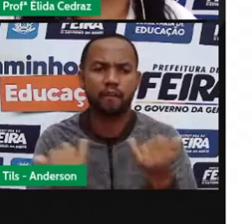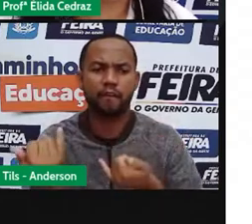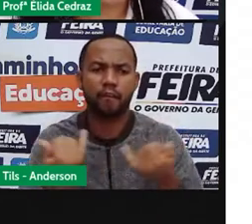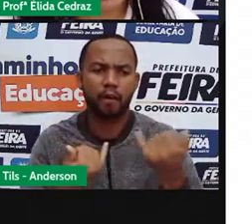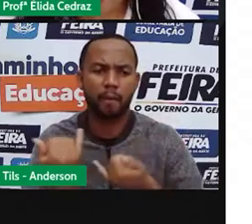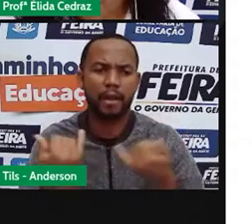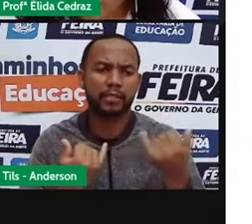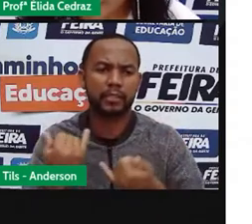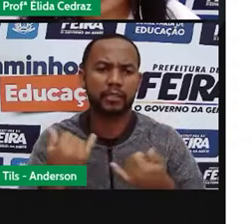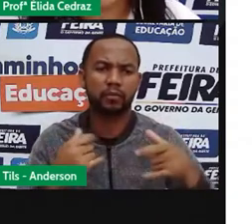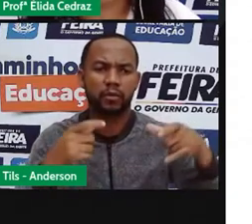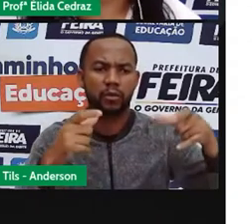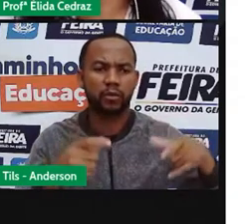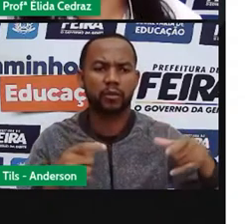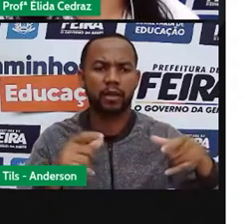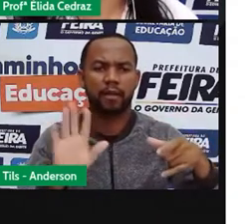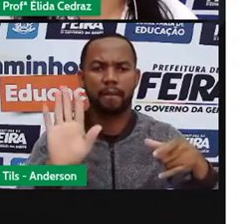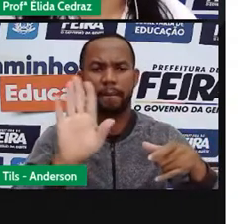paredes das cavernas.